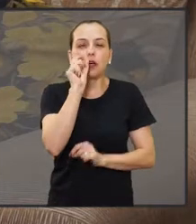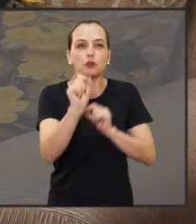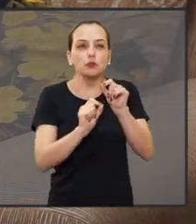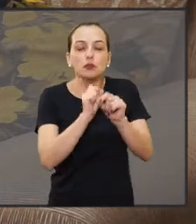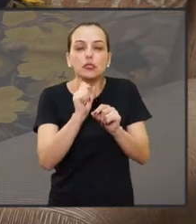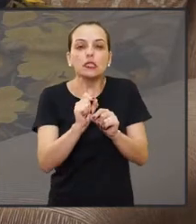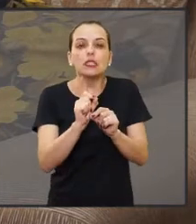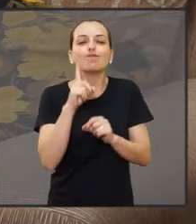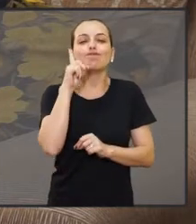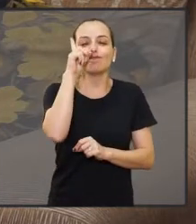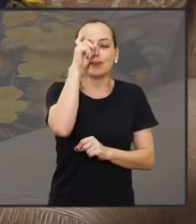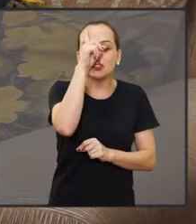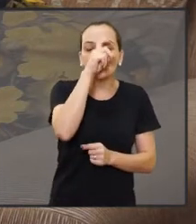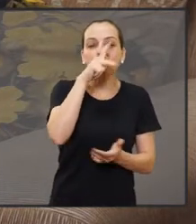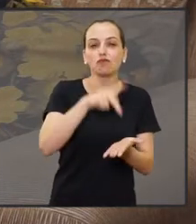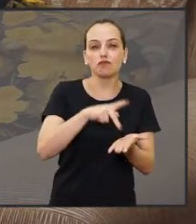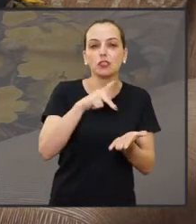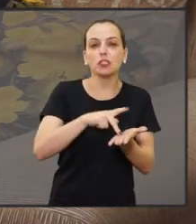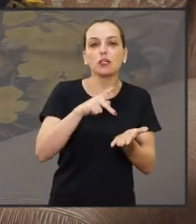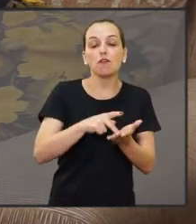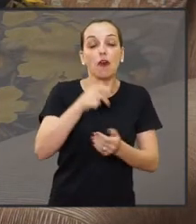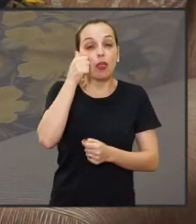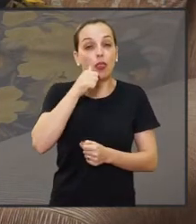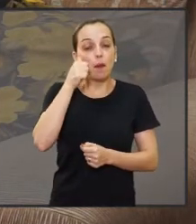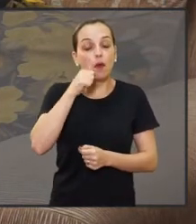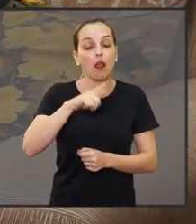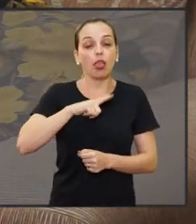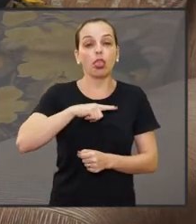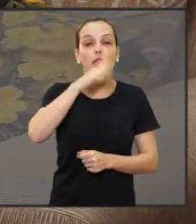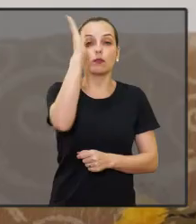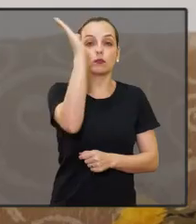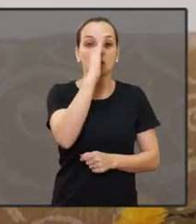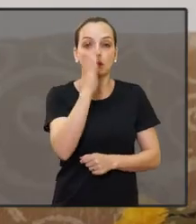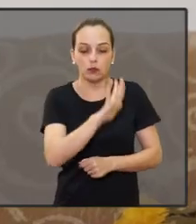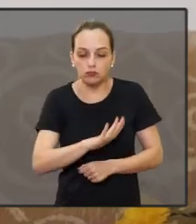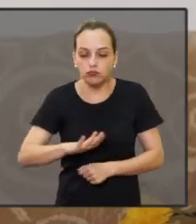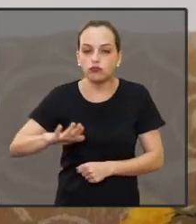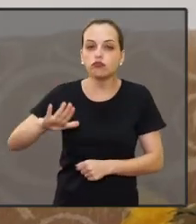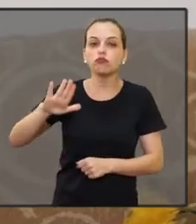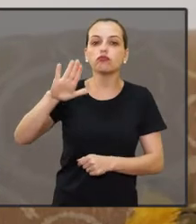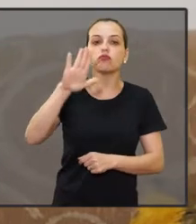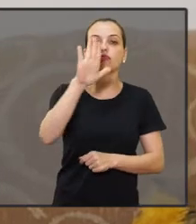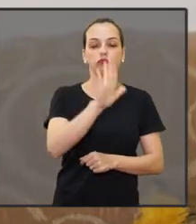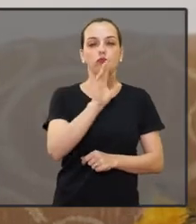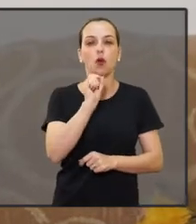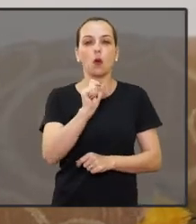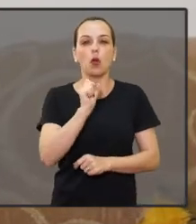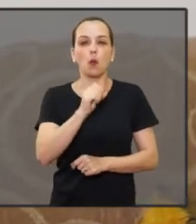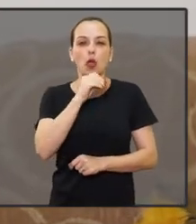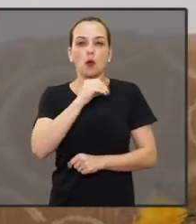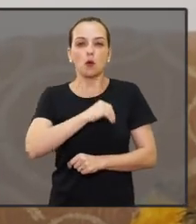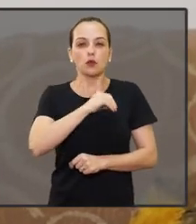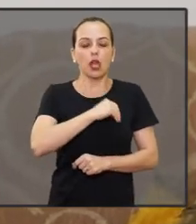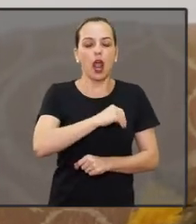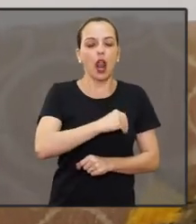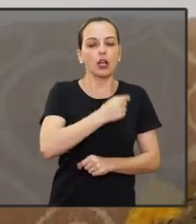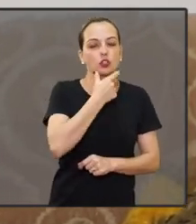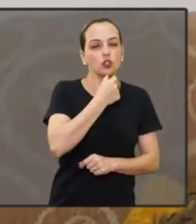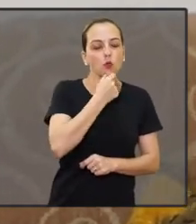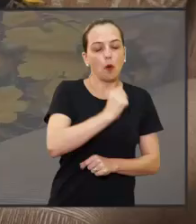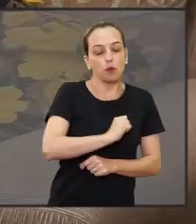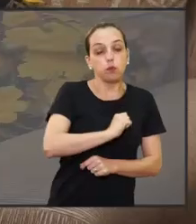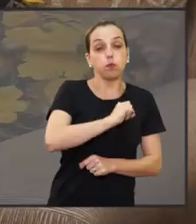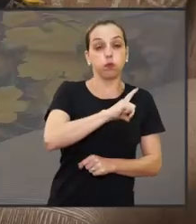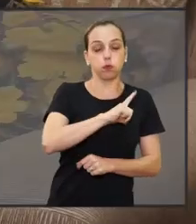é uma das maiores dificuldades da mulher, que ela enfrenta no Brasil, em qualquer lugar que for, a renumeração do homem é